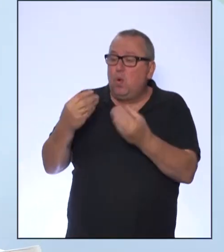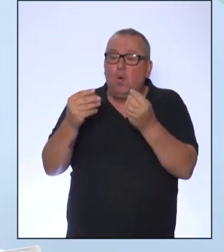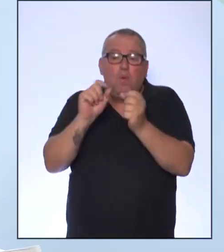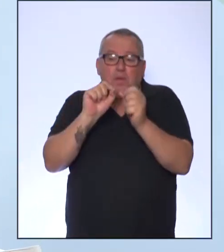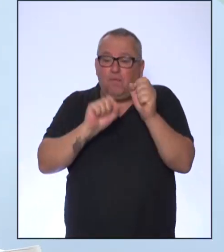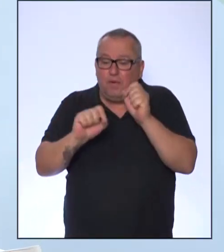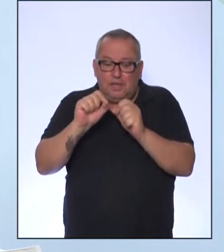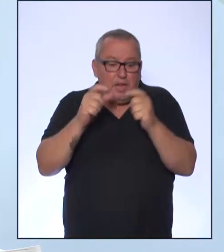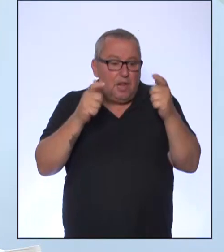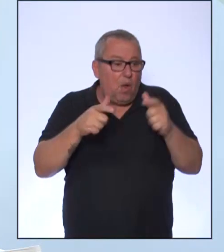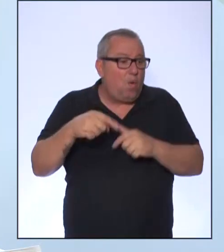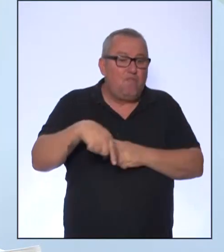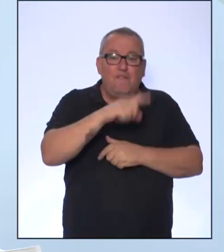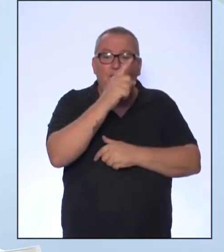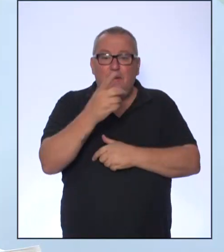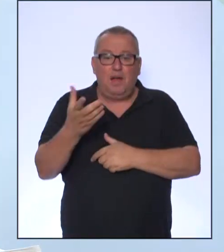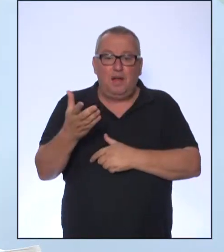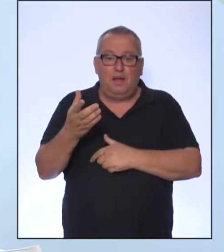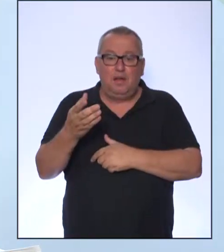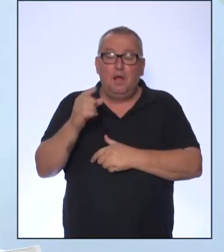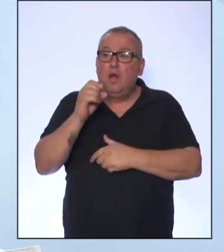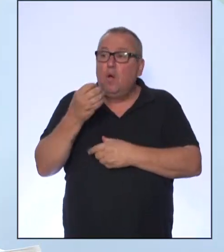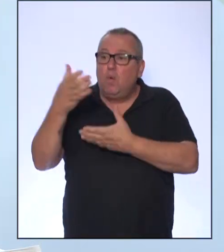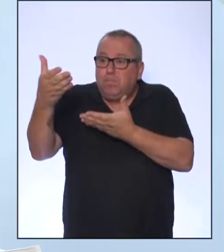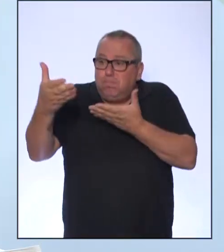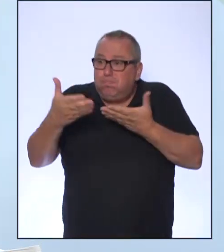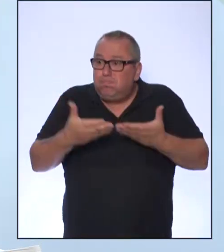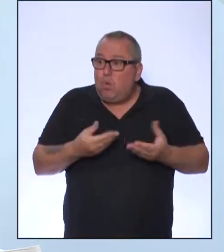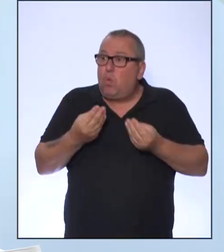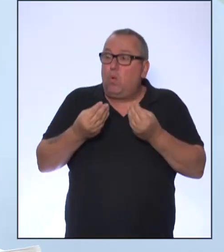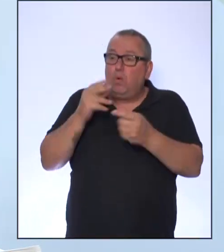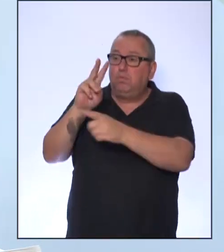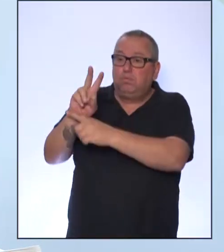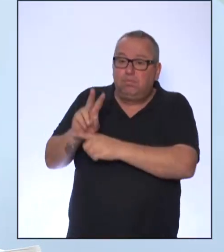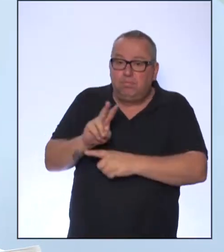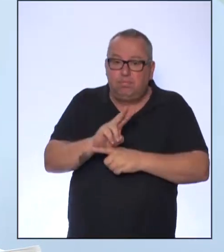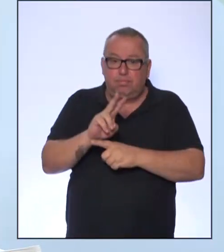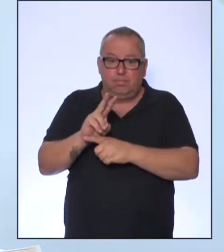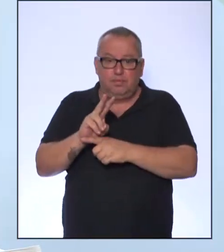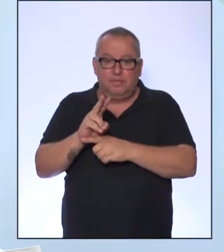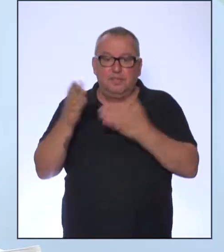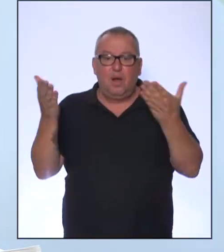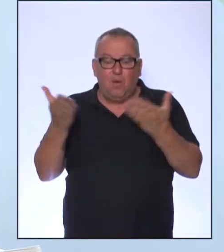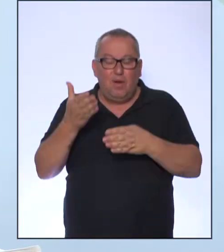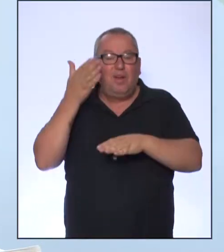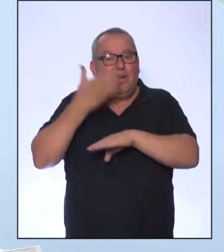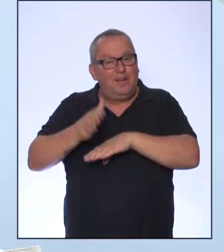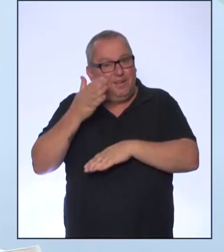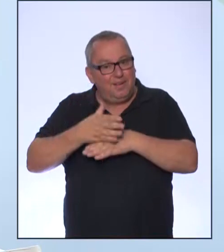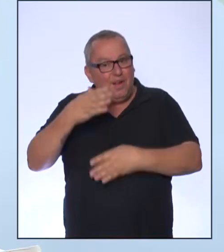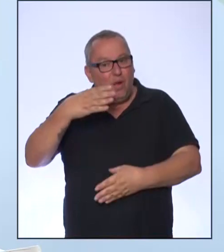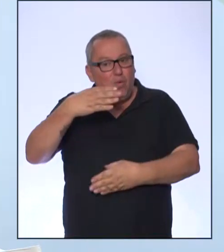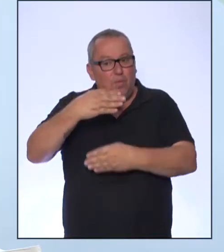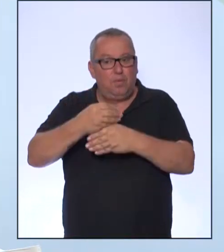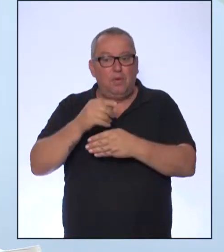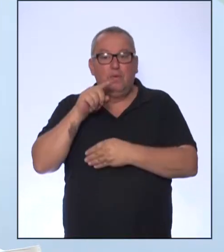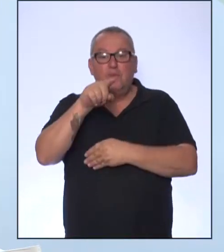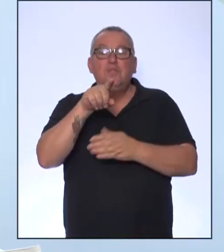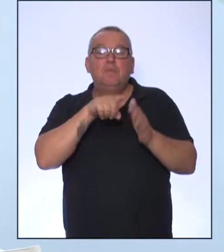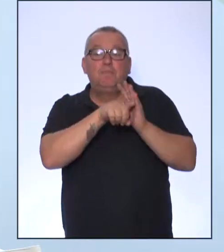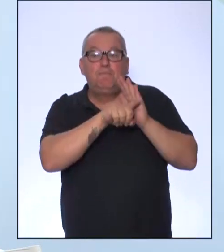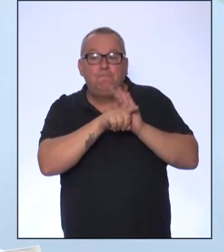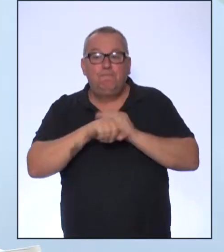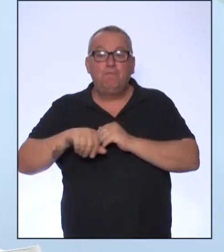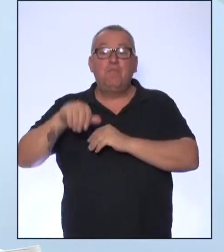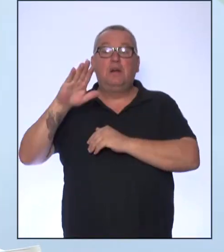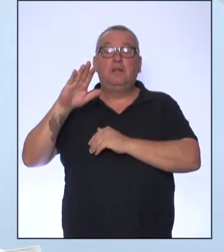indo? Como eles são acolhidos? Então, fica a nossa atividade complementar para você pesquisar um